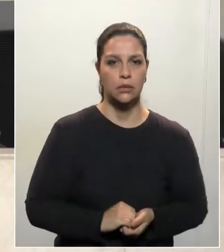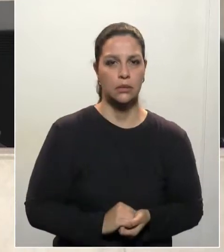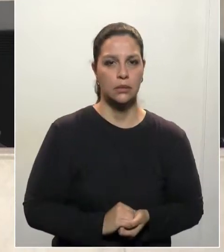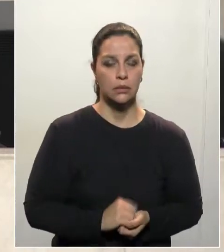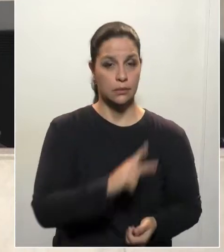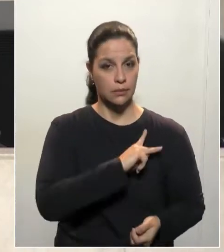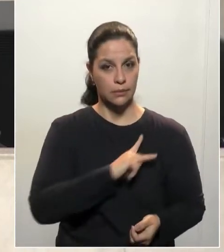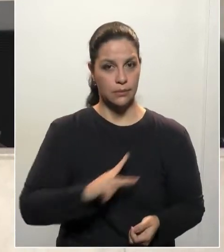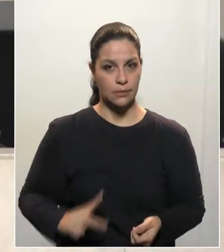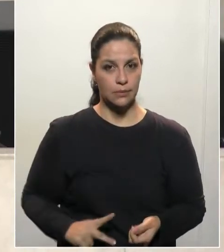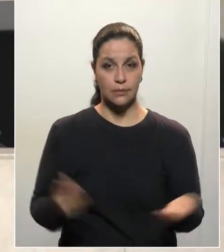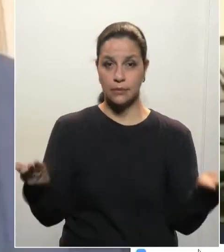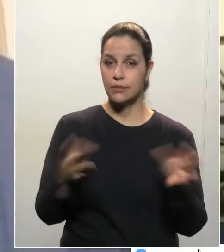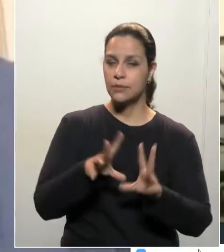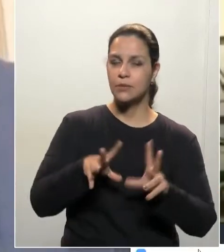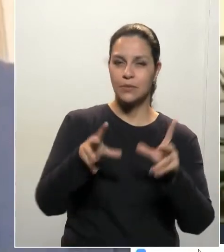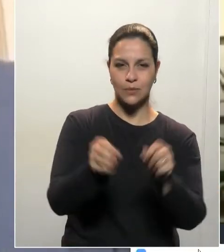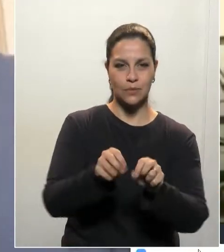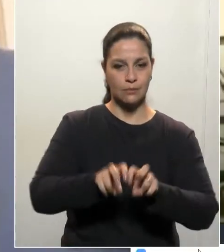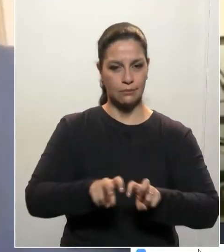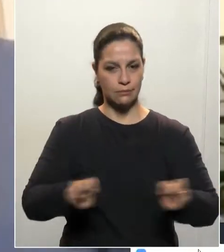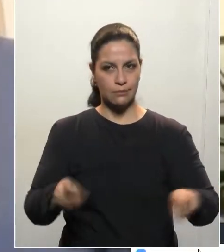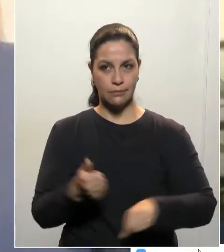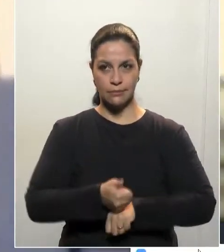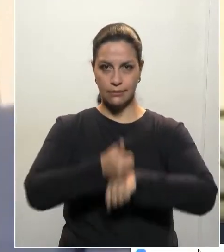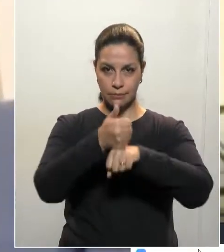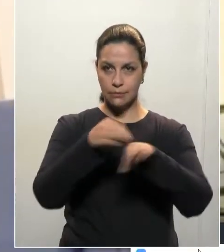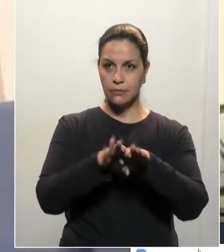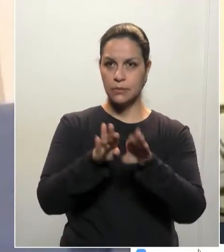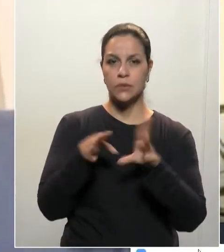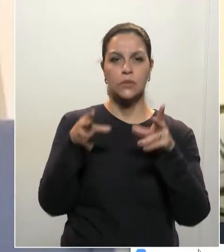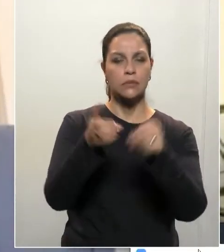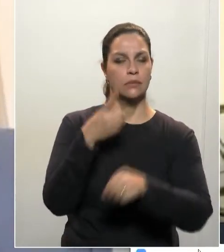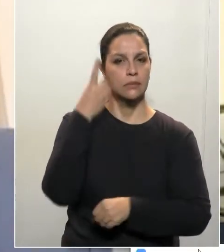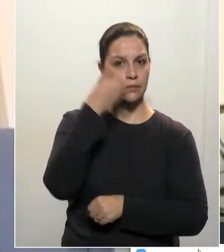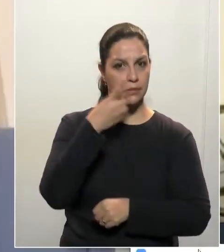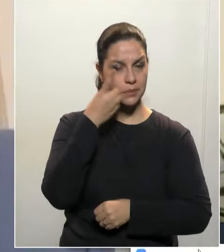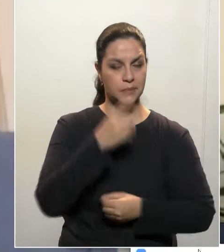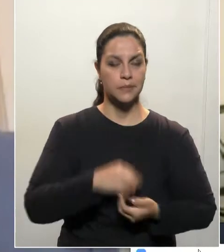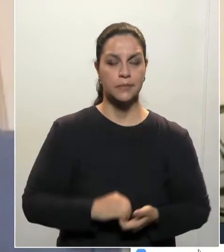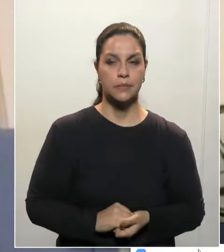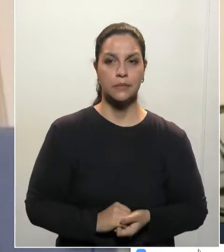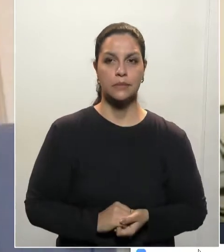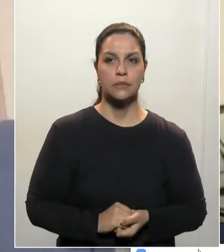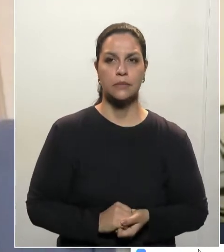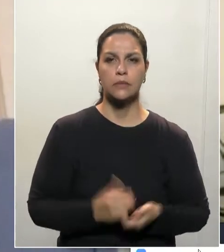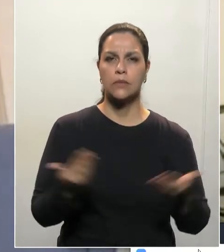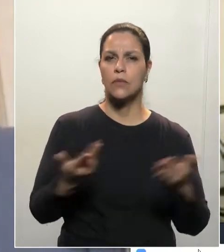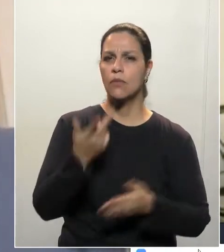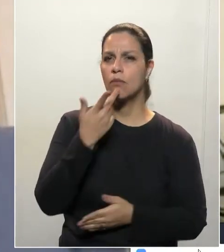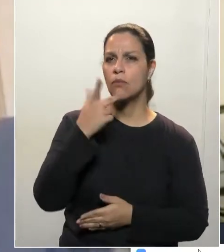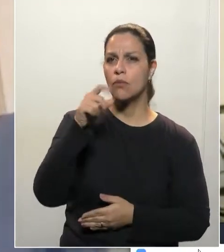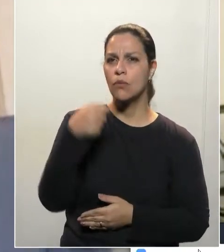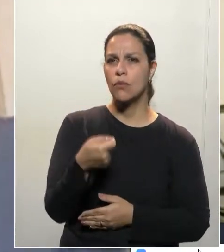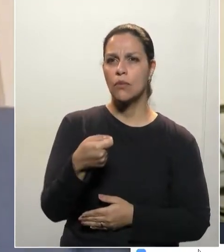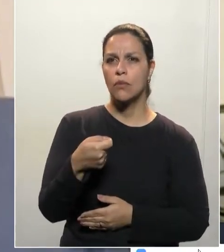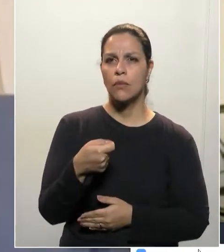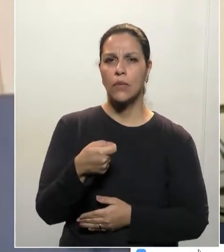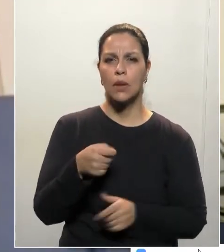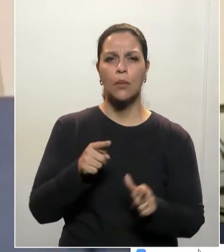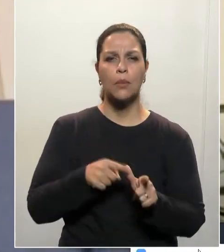Senhor Presidente, demais membros da mesa diretora, senhoras deputadas, senhores deputados, eu quero falar sobre a palavra